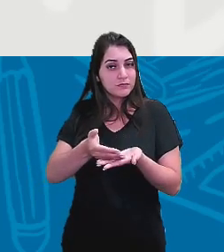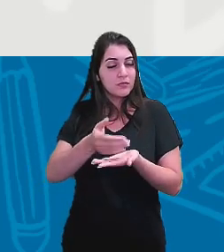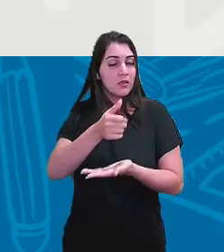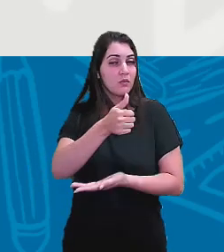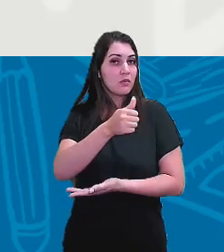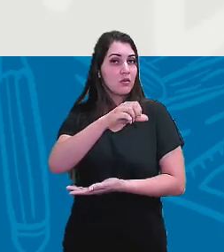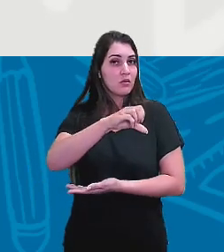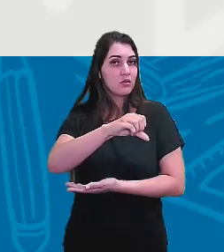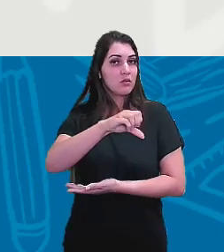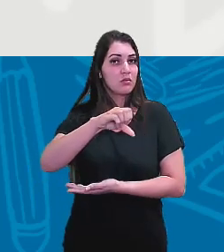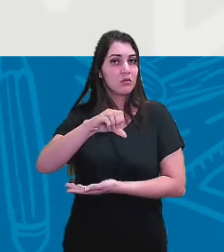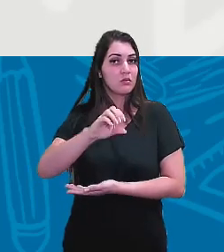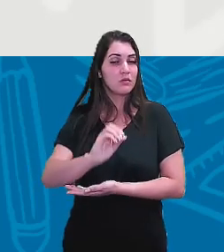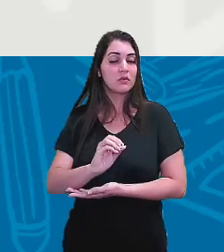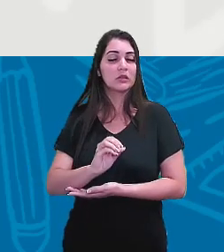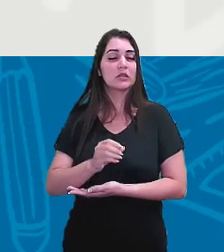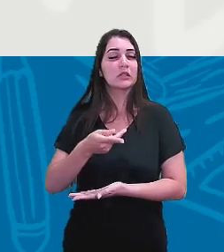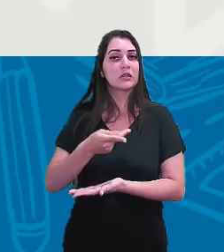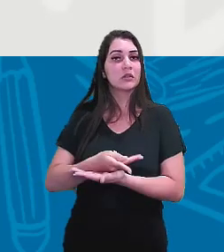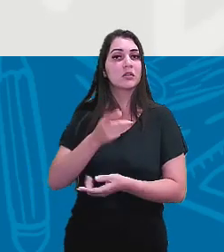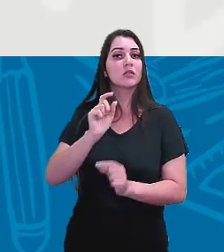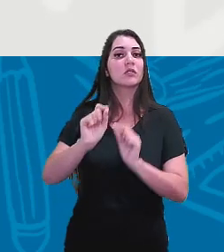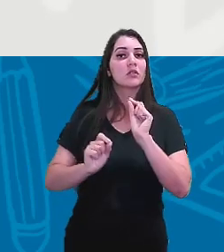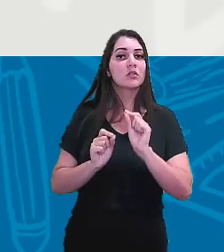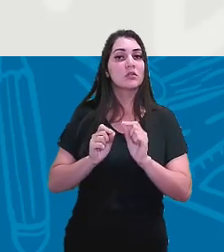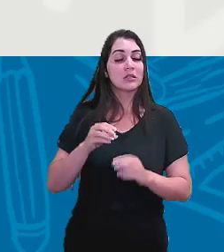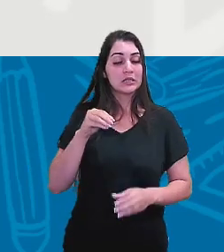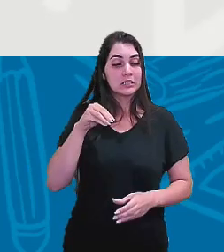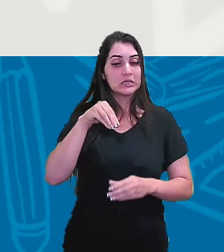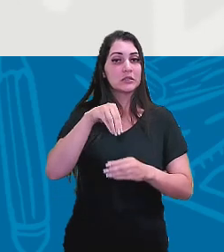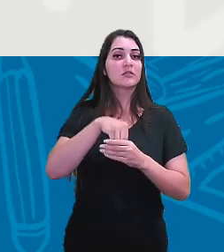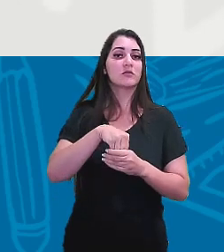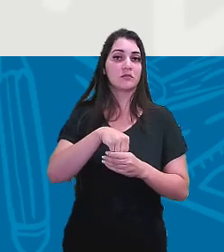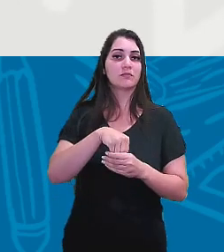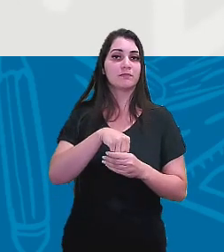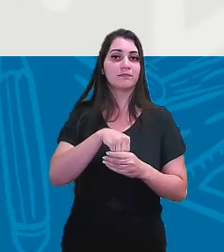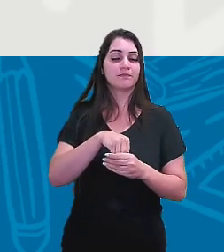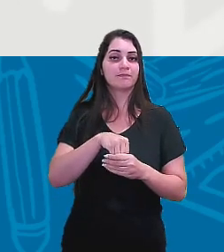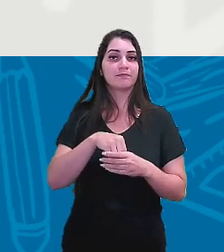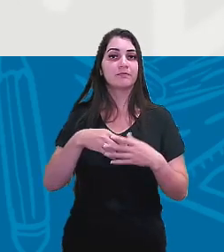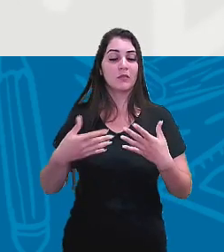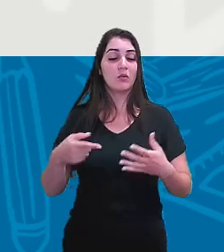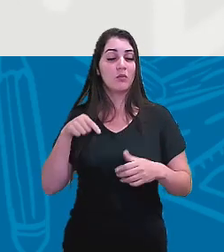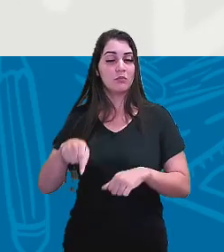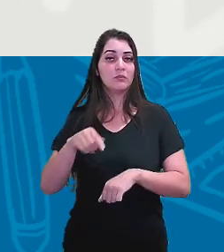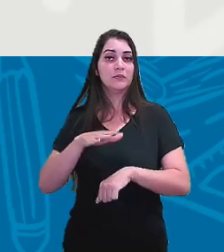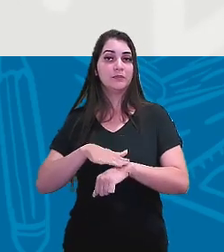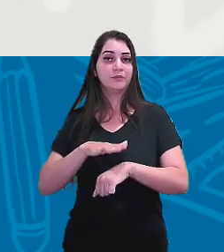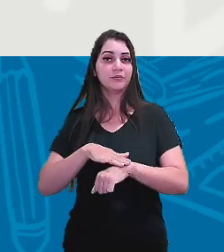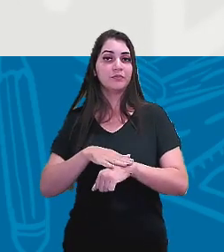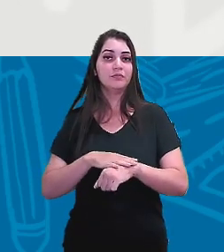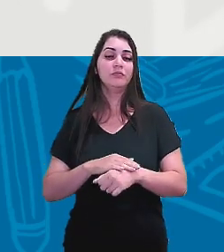é que se dá essas eleições diretas. Então, esse período a gente chama